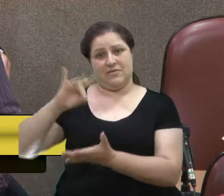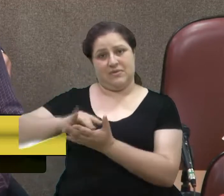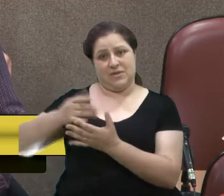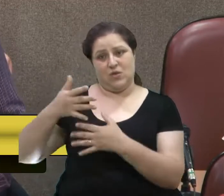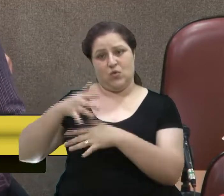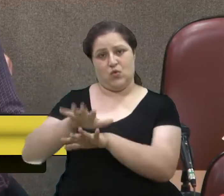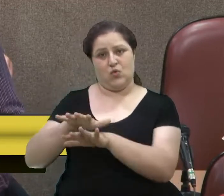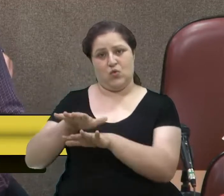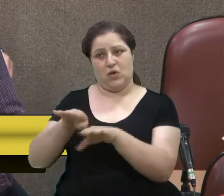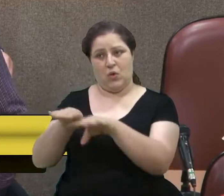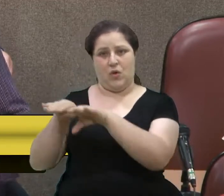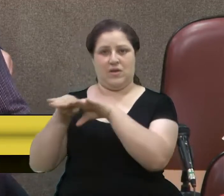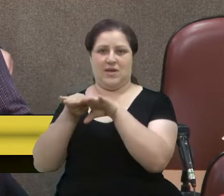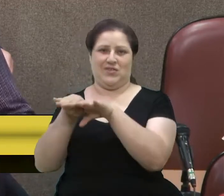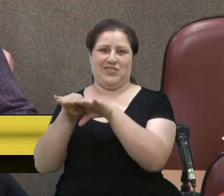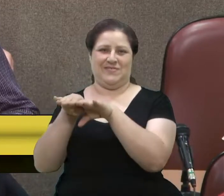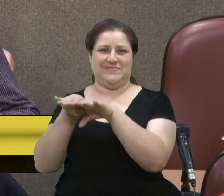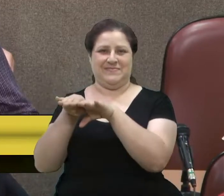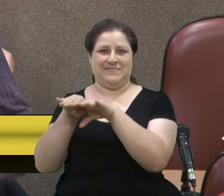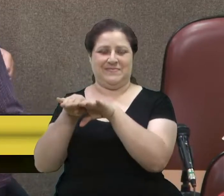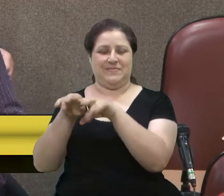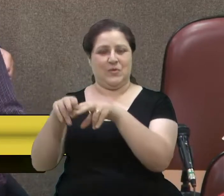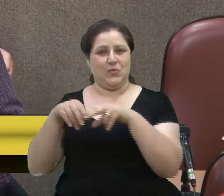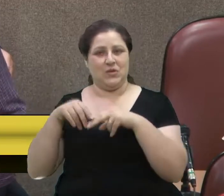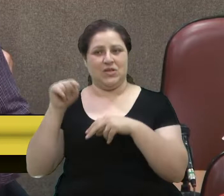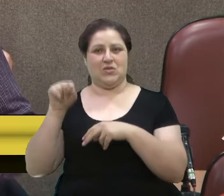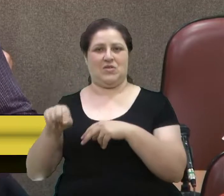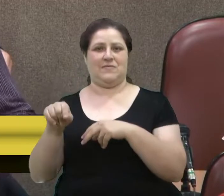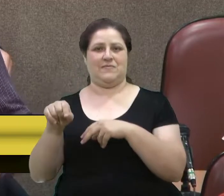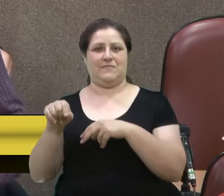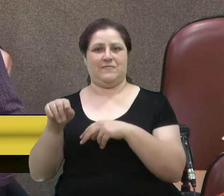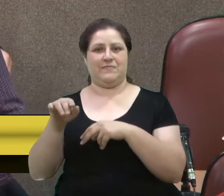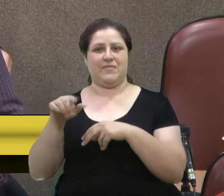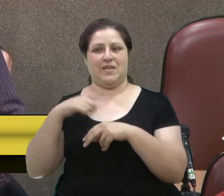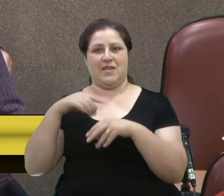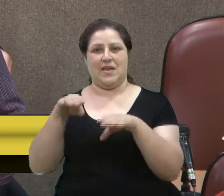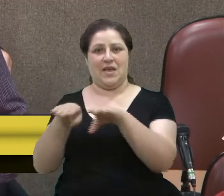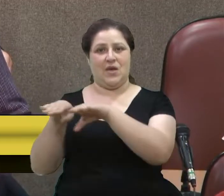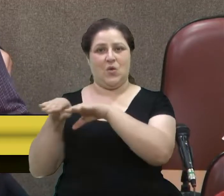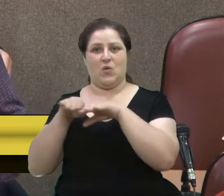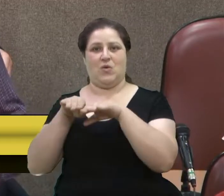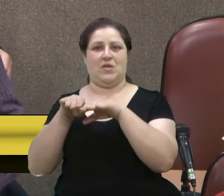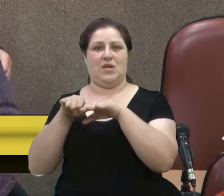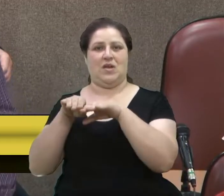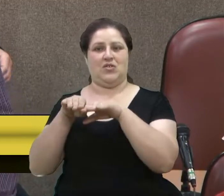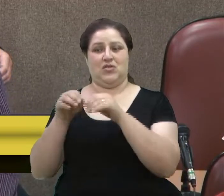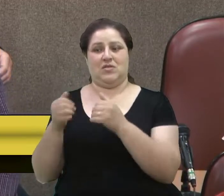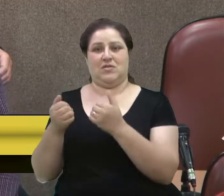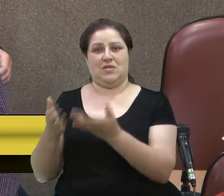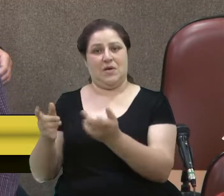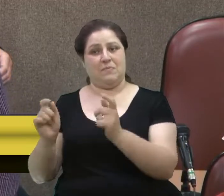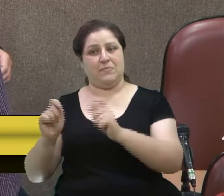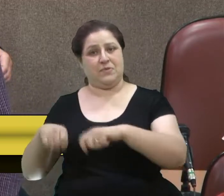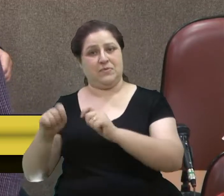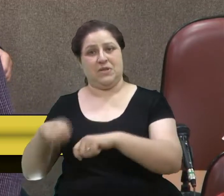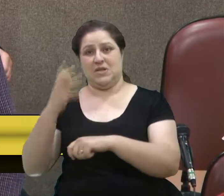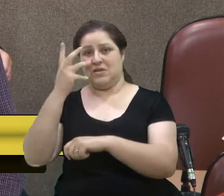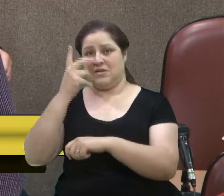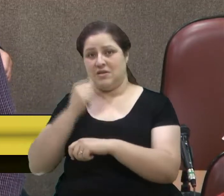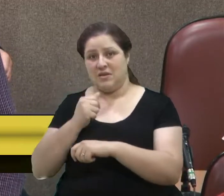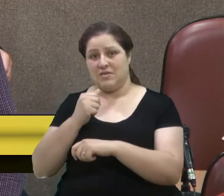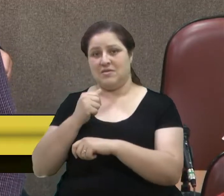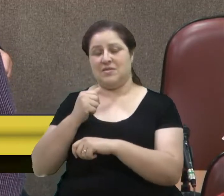igualdade. Então, acho que o fato por si só da igualdade e de dar condições para as crianças com mais